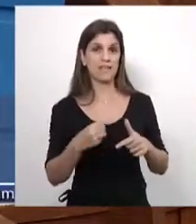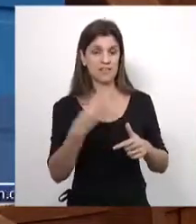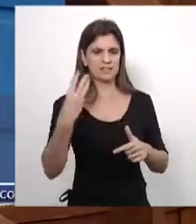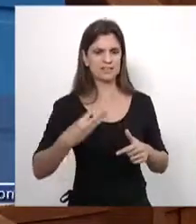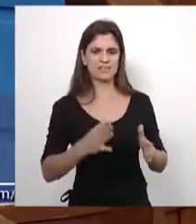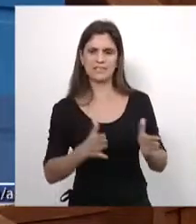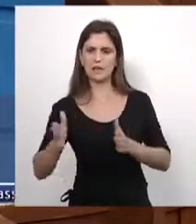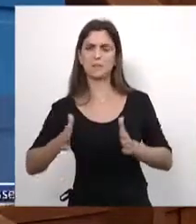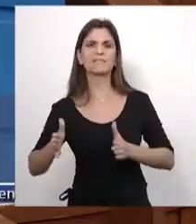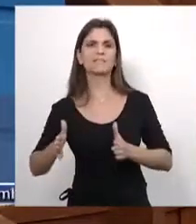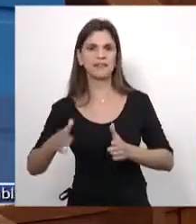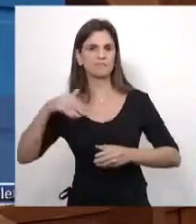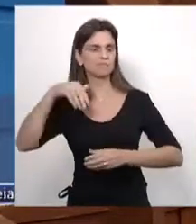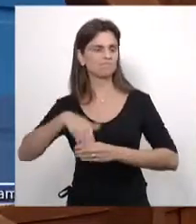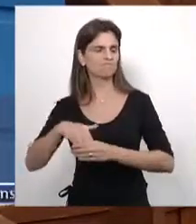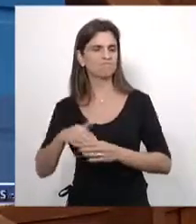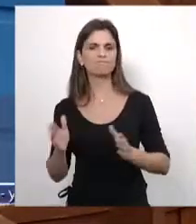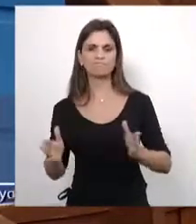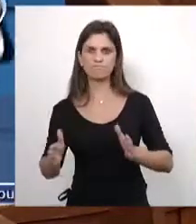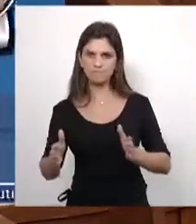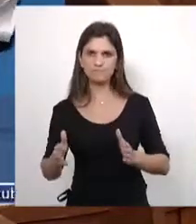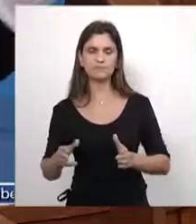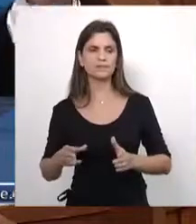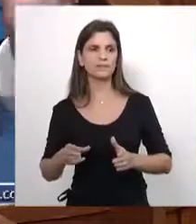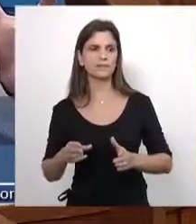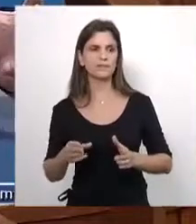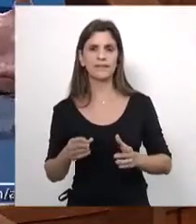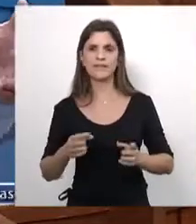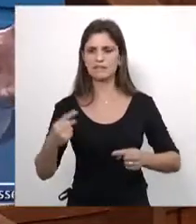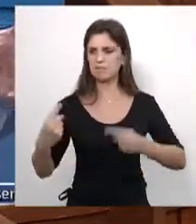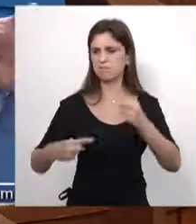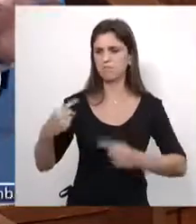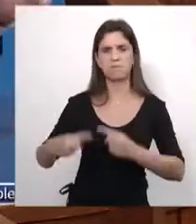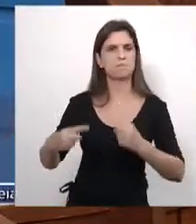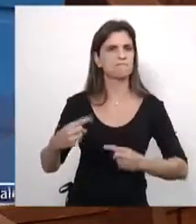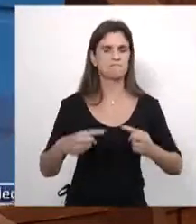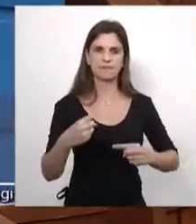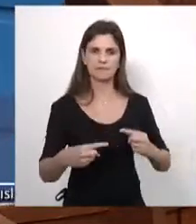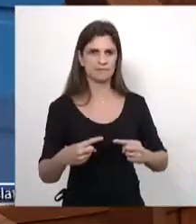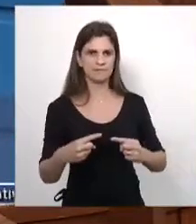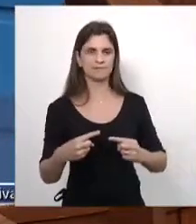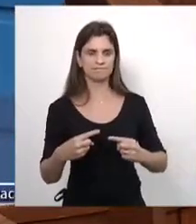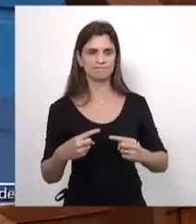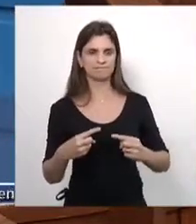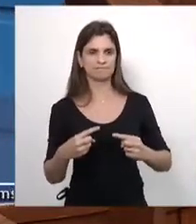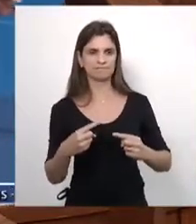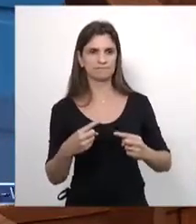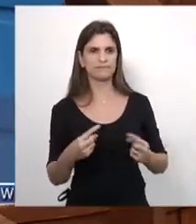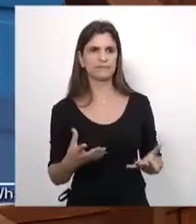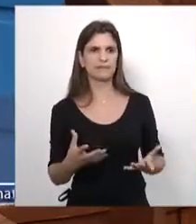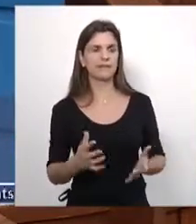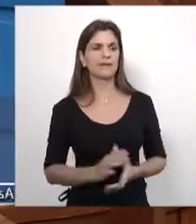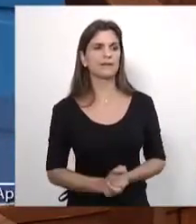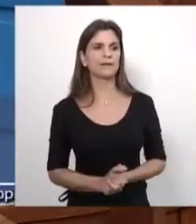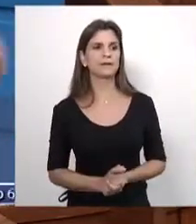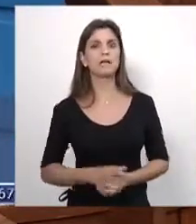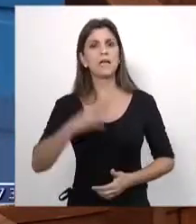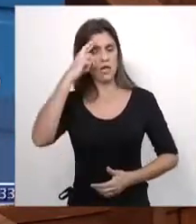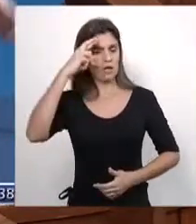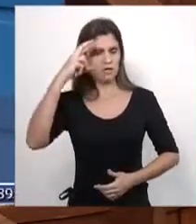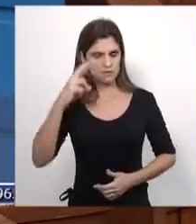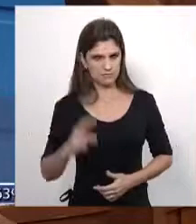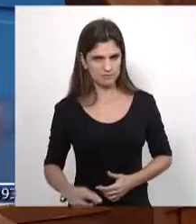trabalho prestado para essa população, não é fazendo jogatina e querendo colocar esse parlamento. Muito pelo contrário, eu tenho aqui o